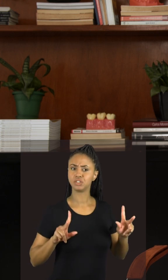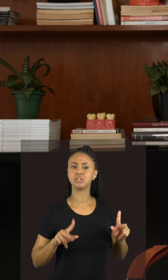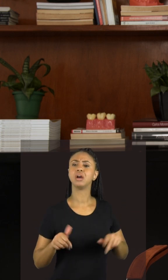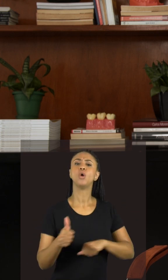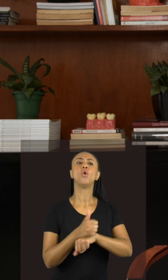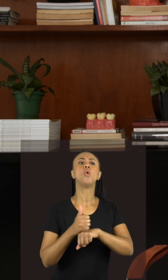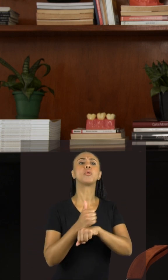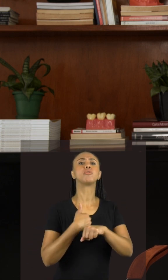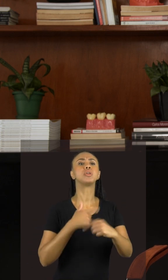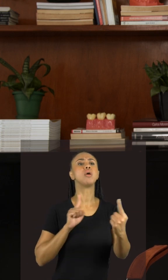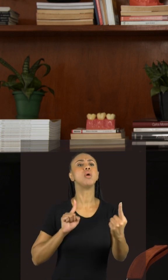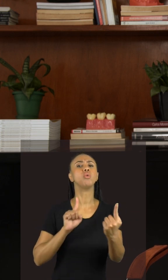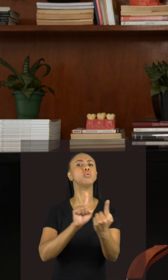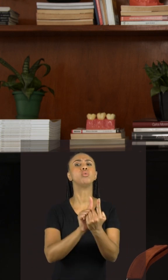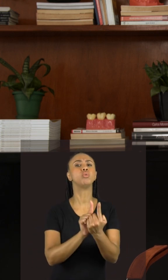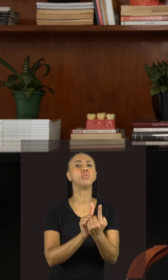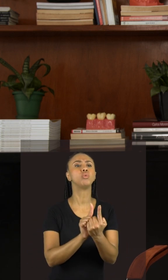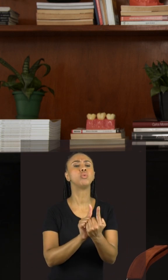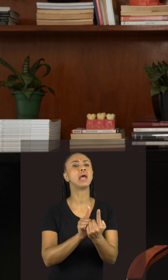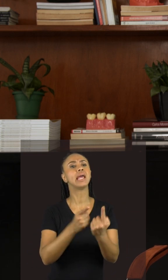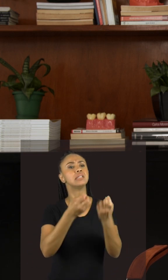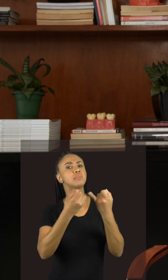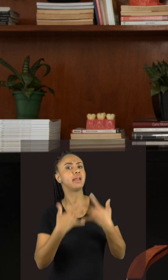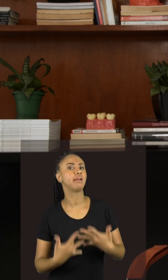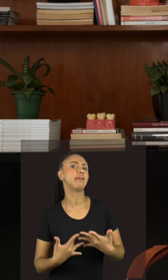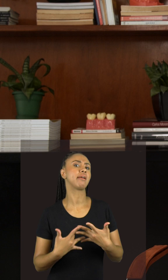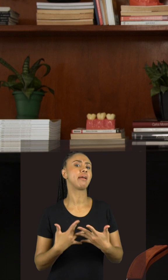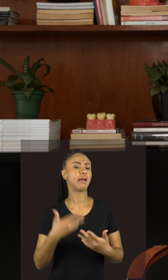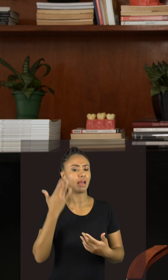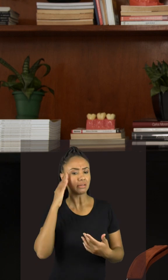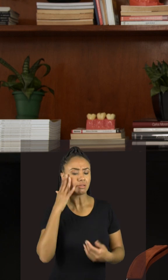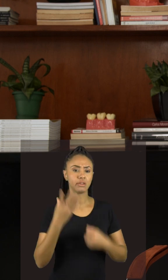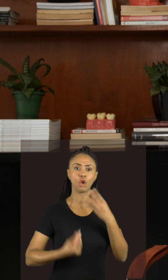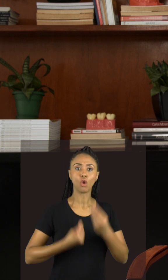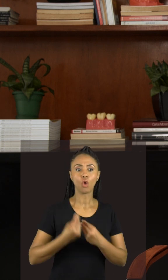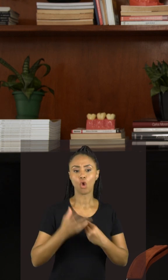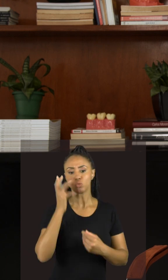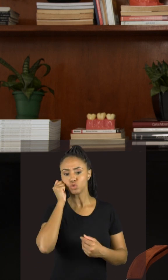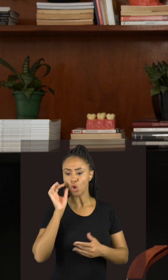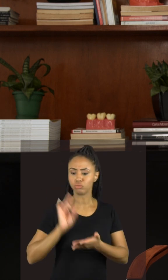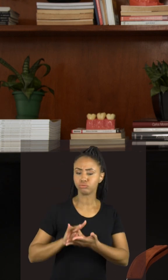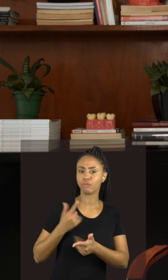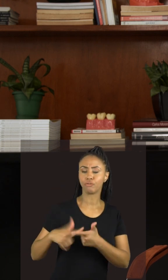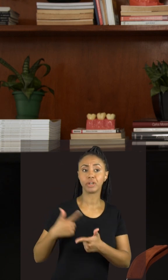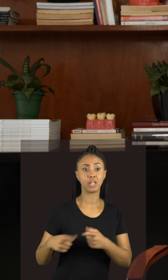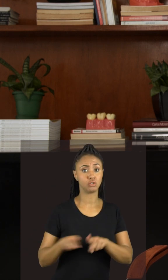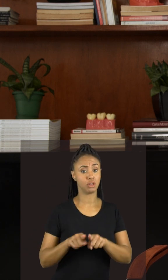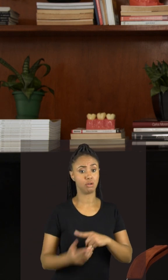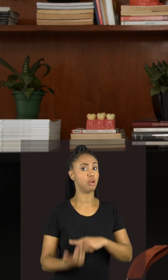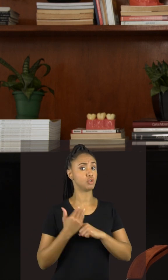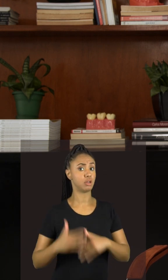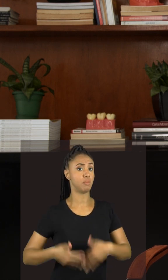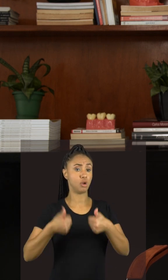profissional indicado que eu posso buscar para entender melhor esse meu sono, se ele está com problema ou não, e melhorar, porque